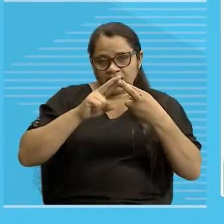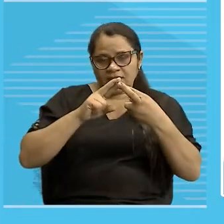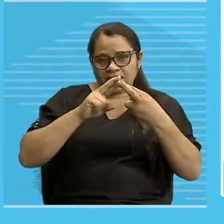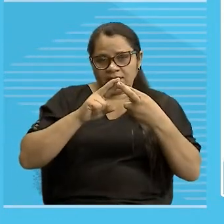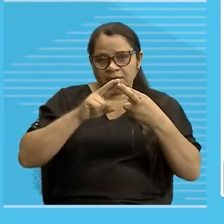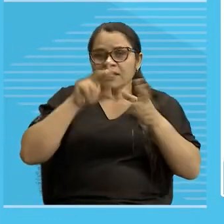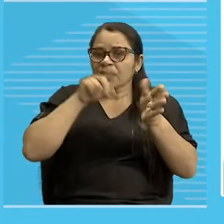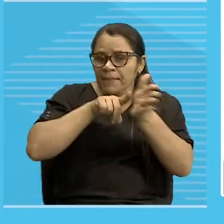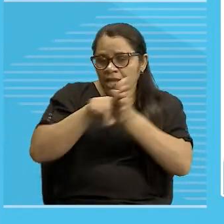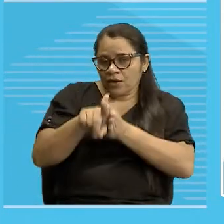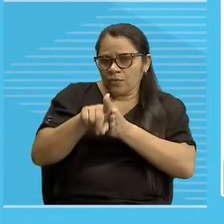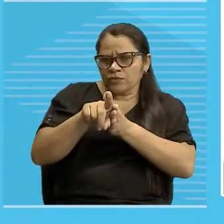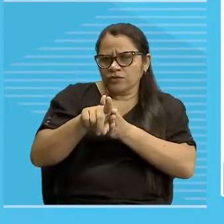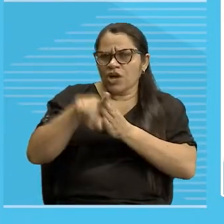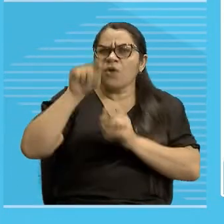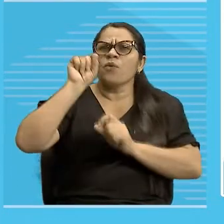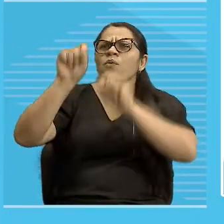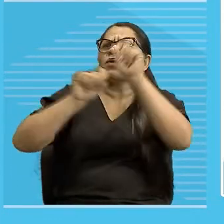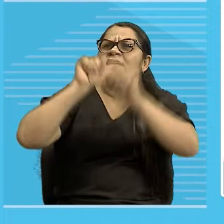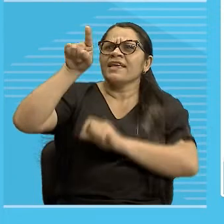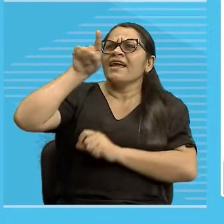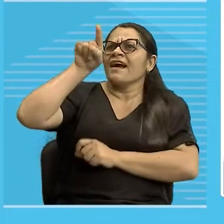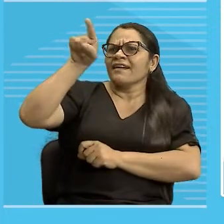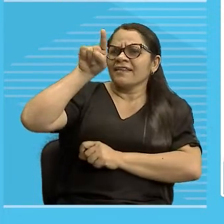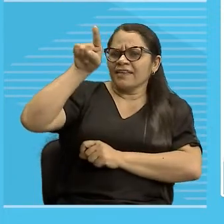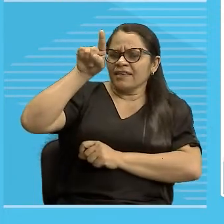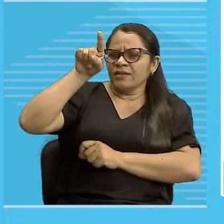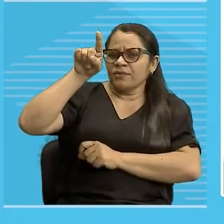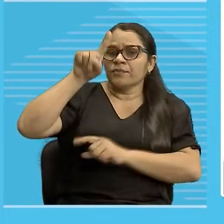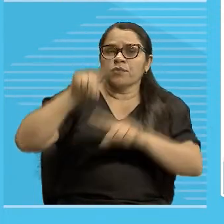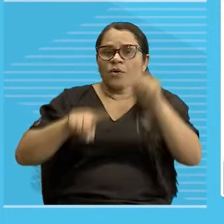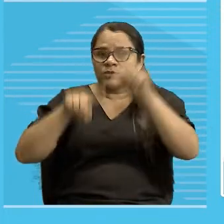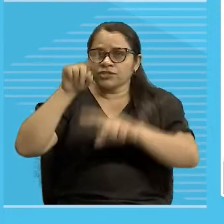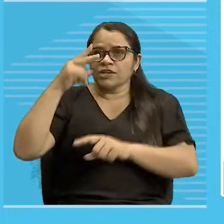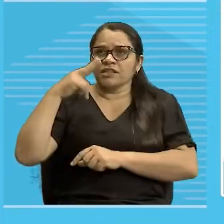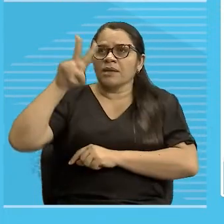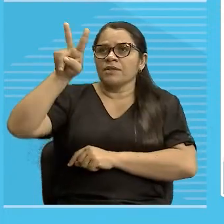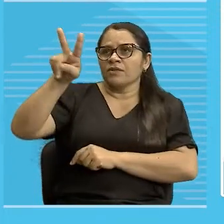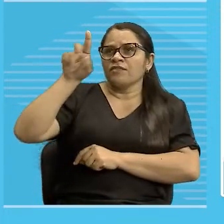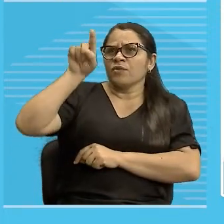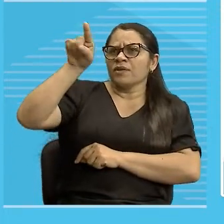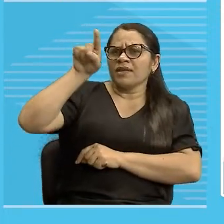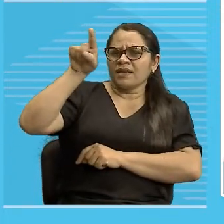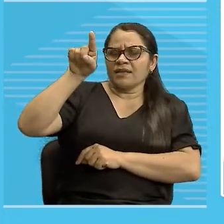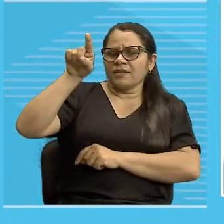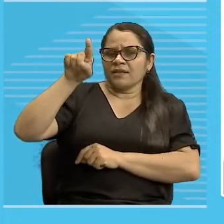por isso que você perguntou o que é aquilo, tá? Então, estes aqui são os neutros.